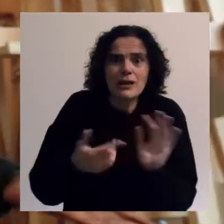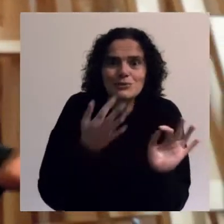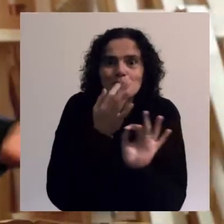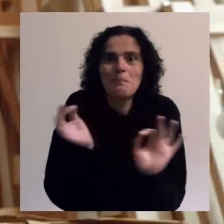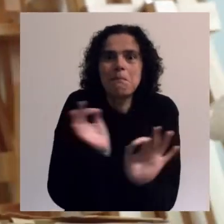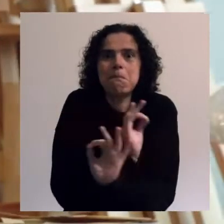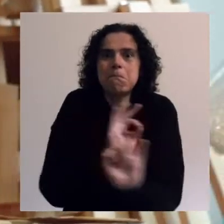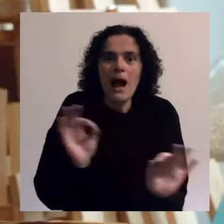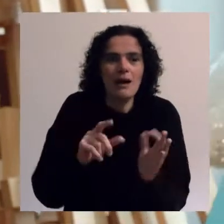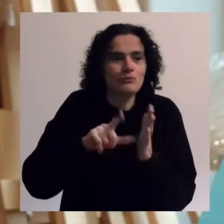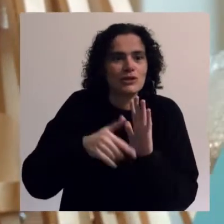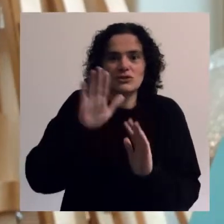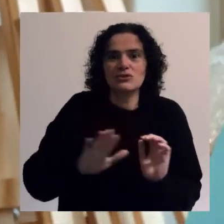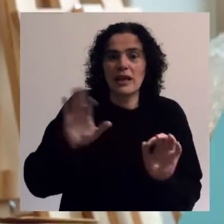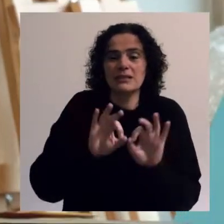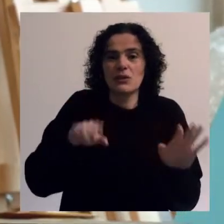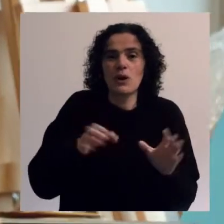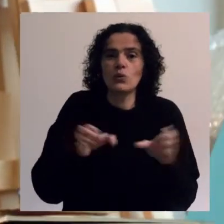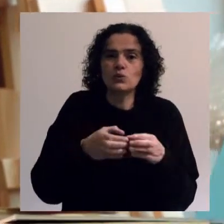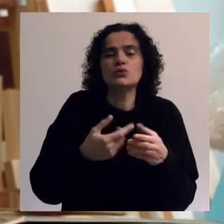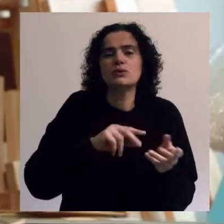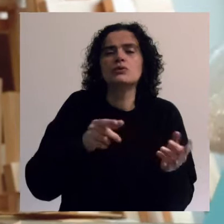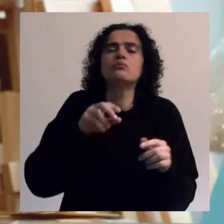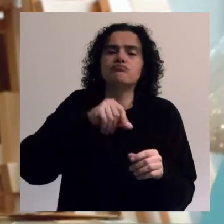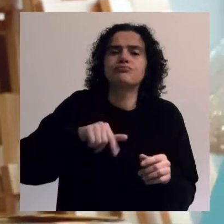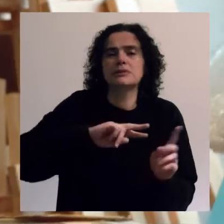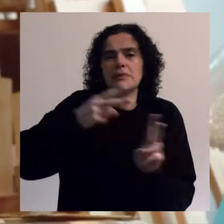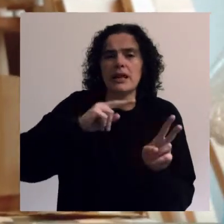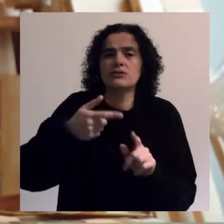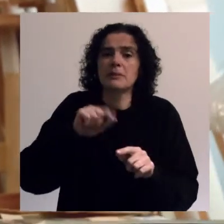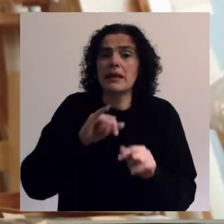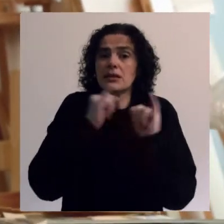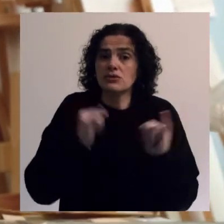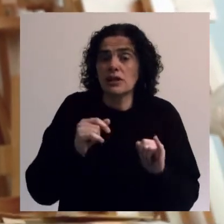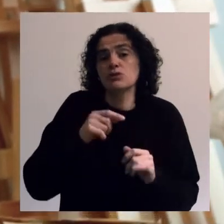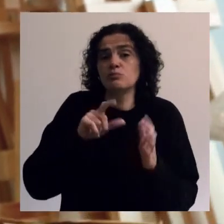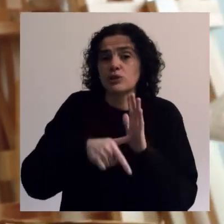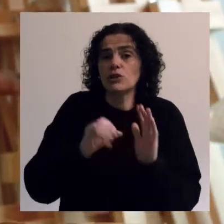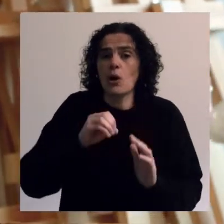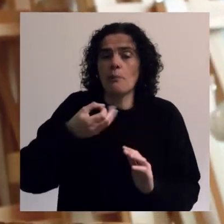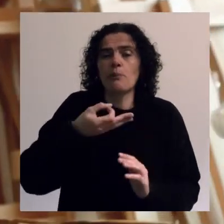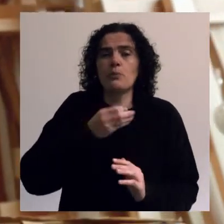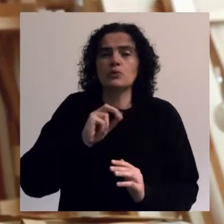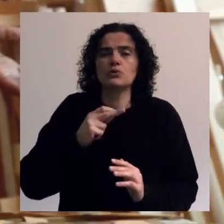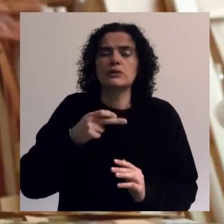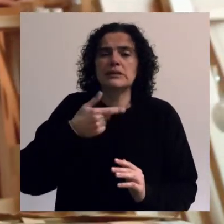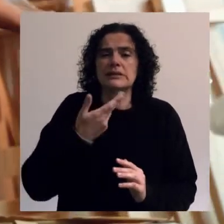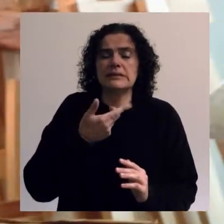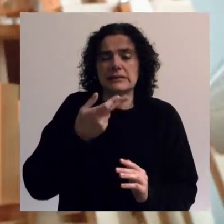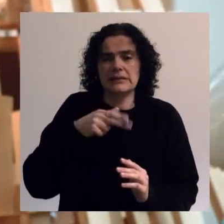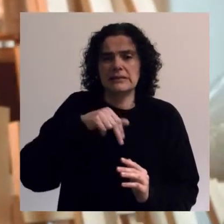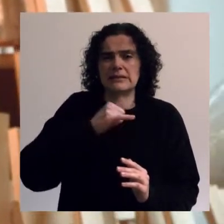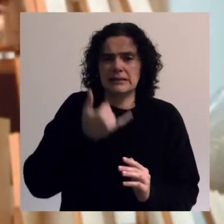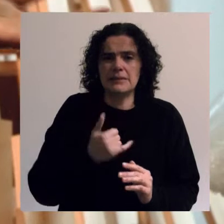incríveis, projetos nacionais, tal como o Conselho Local de Imigrantes, internacionales, tal como o projeto Opportunity, que ainda me estou aqui a tentar